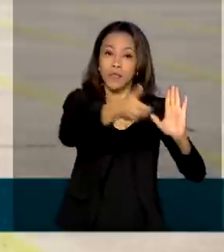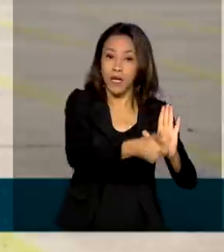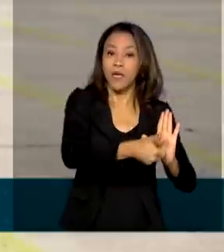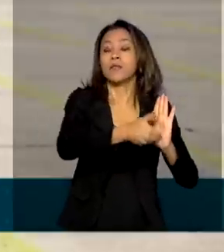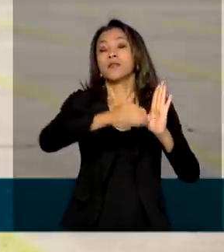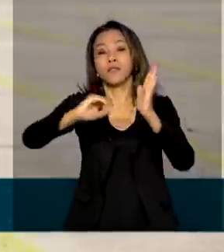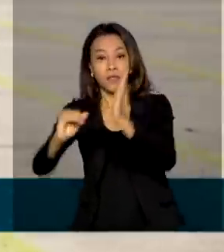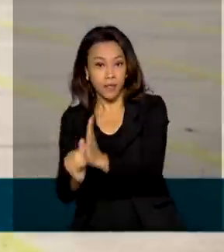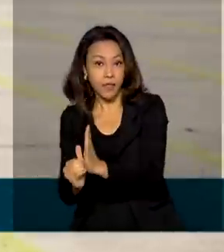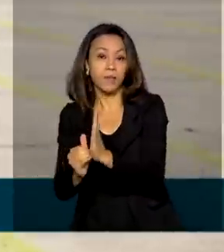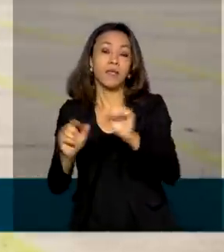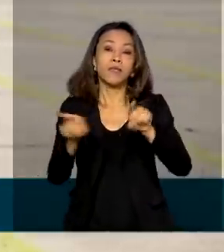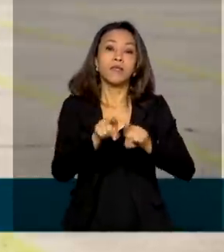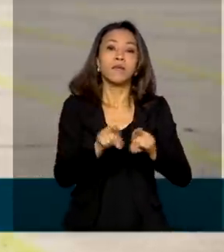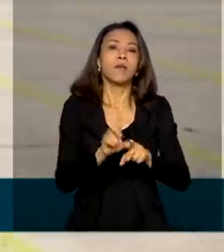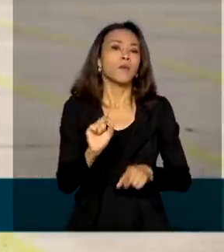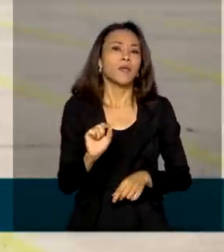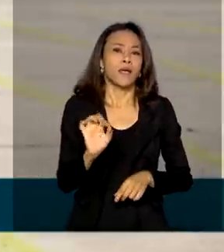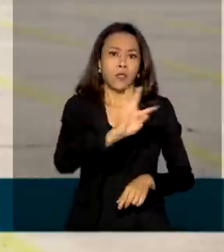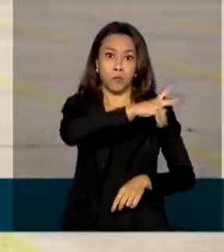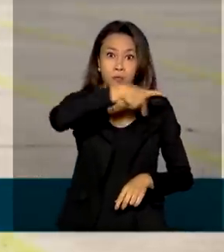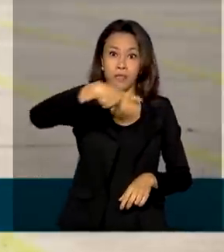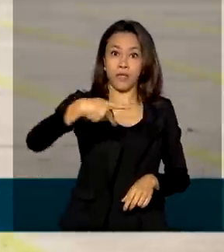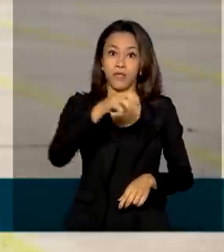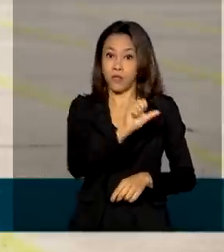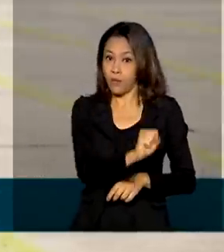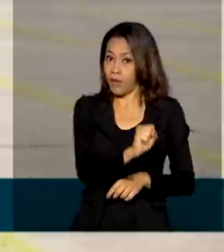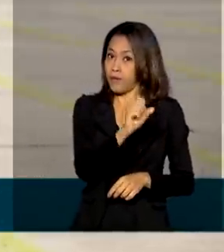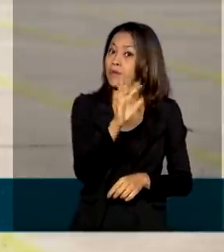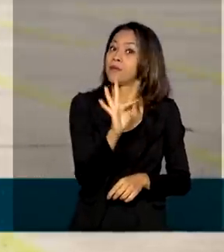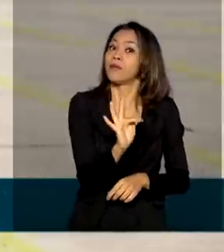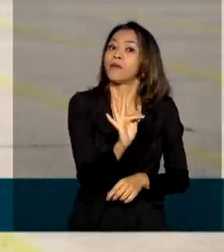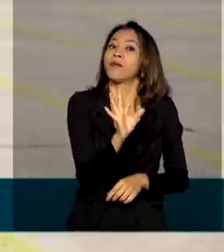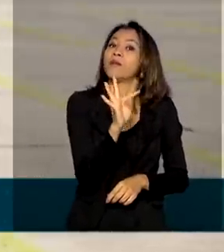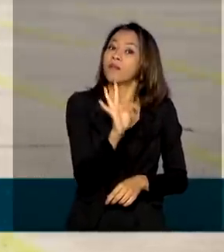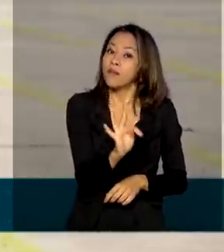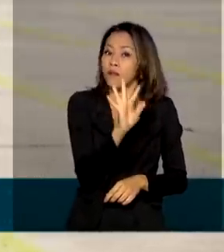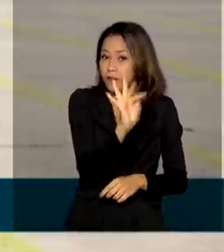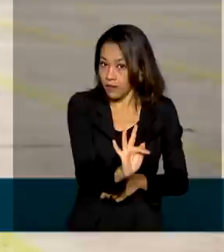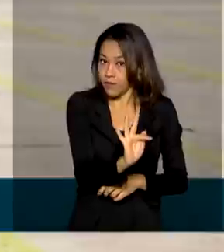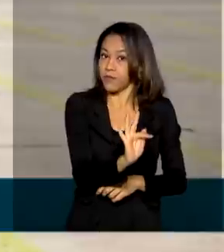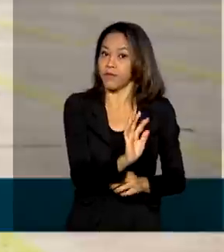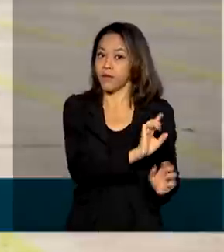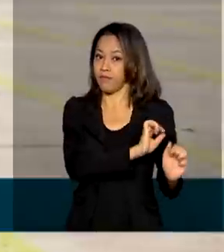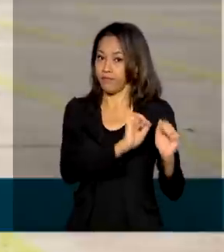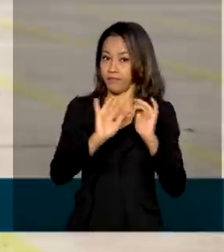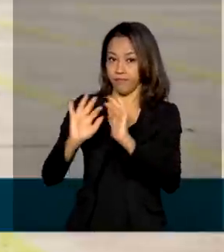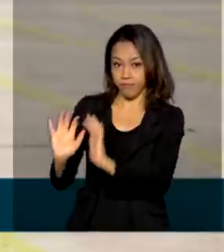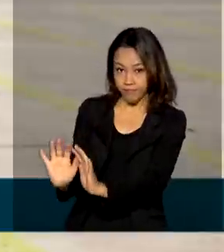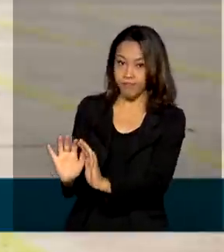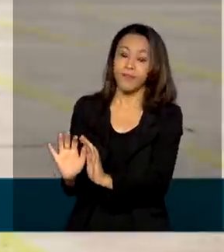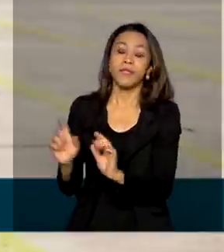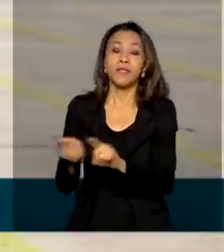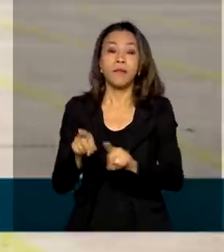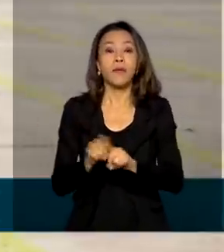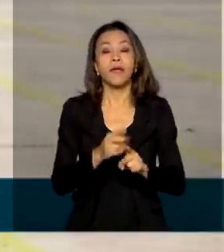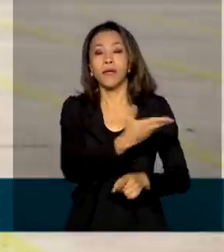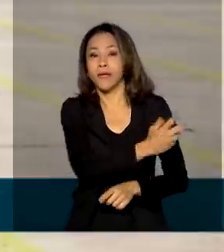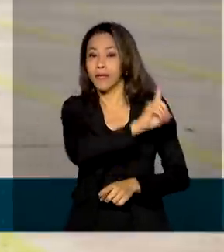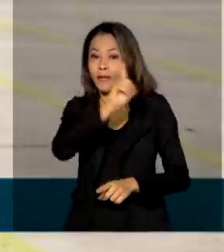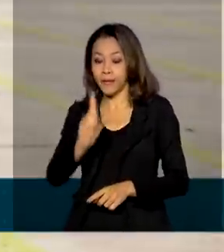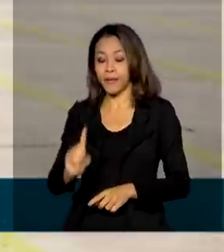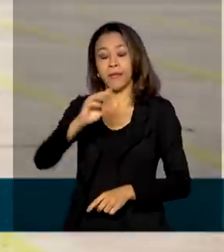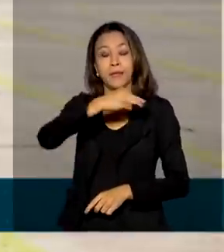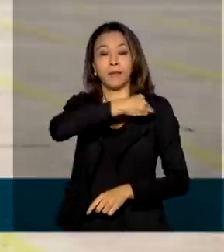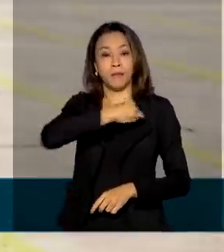da Câmara Arthur Lira e também o presidente do Supremo Tribunal Federal Luiz Fux. Também estão previstas as presenças dos ministros da Justiça e Segurança